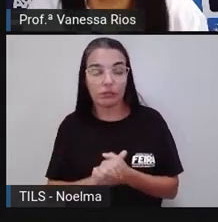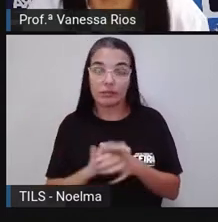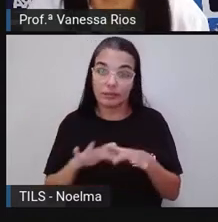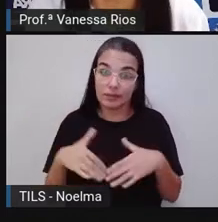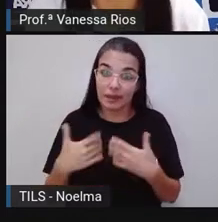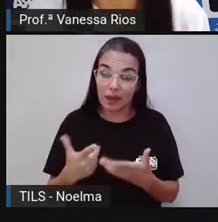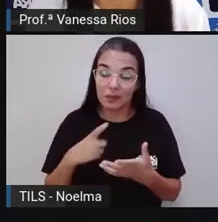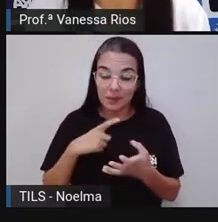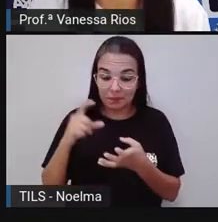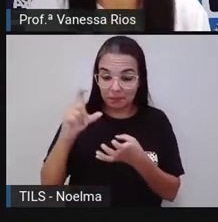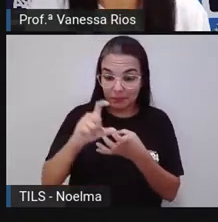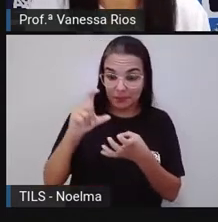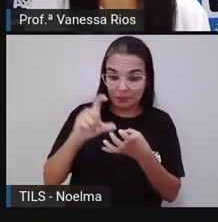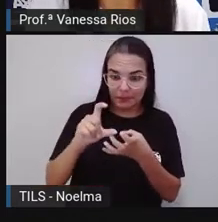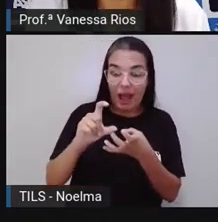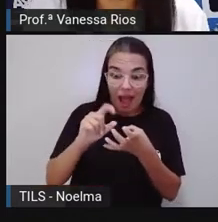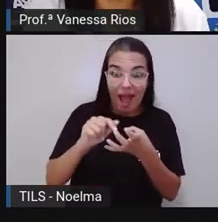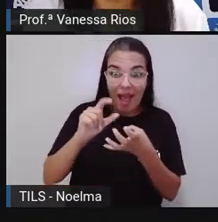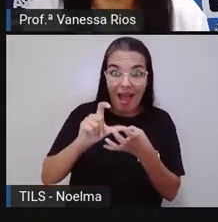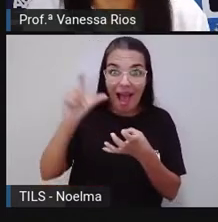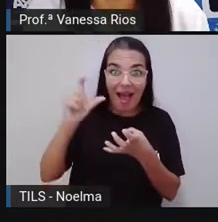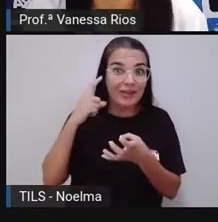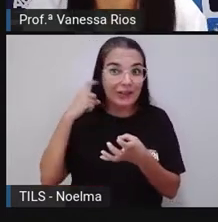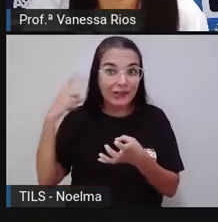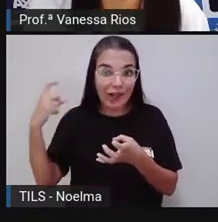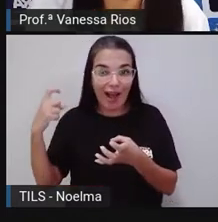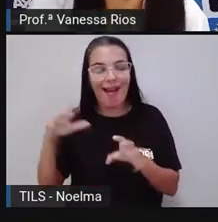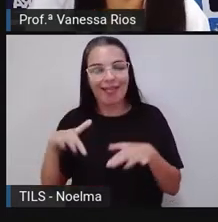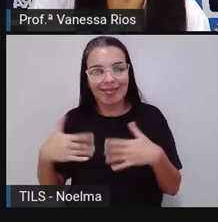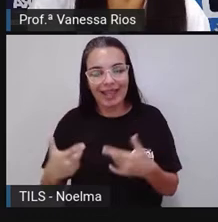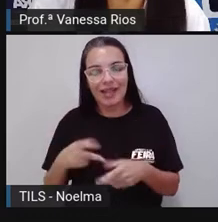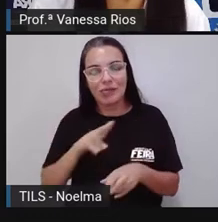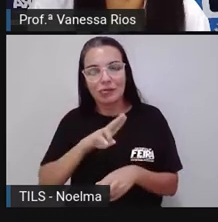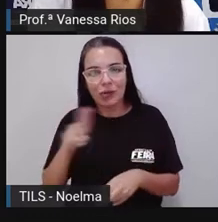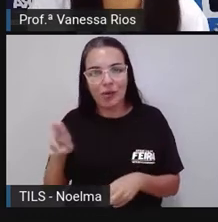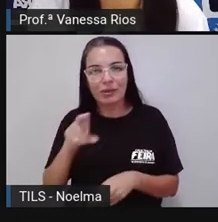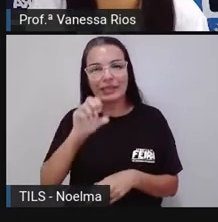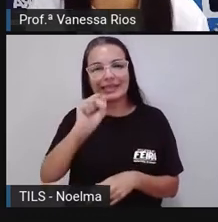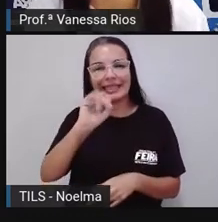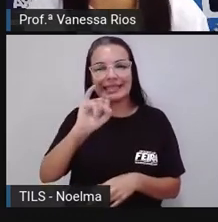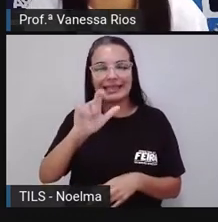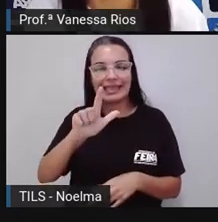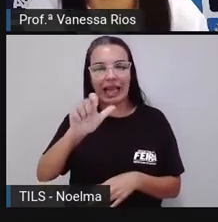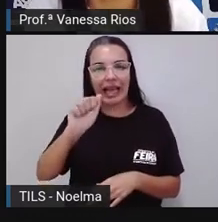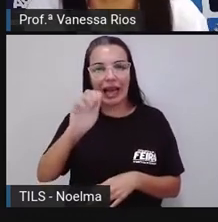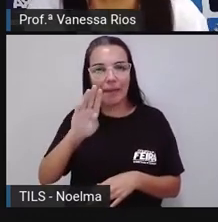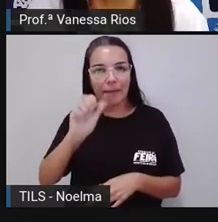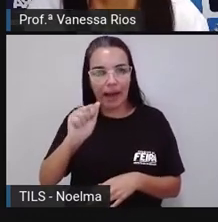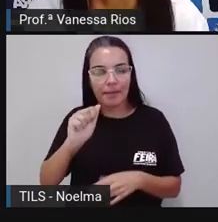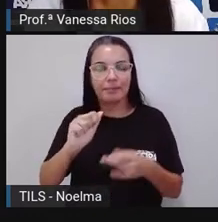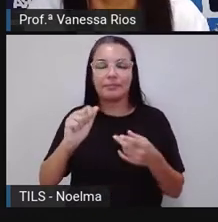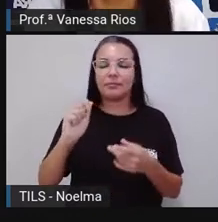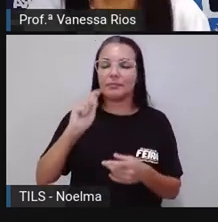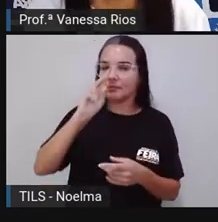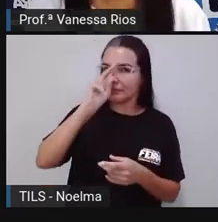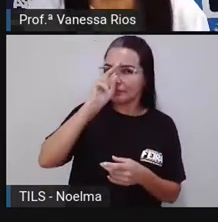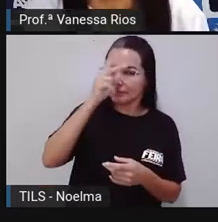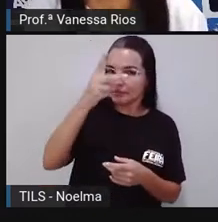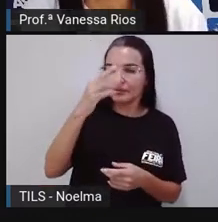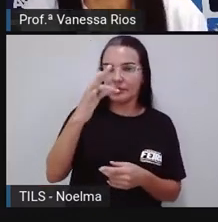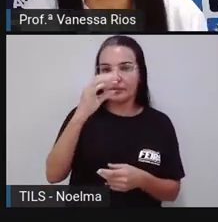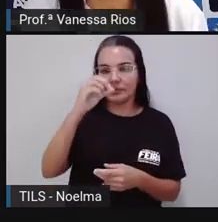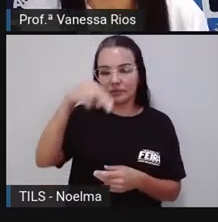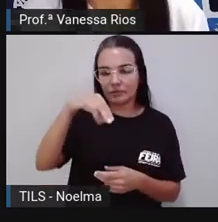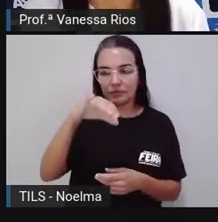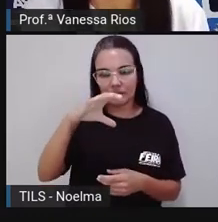sílaba aí com maior intensidade sonora é a sílaba que nós chamamos de sílaba tônica. E